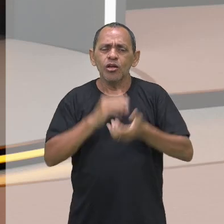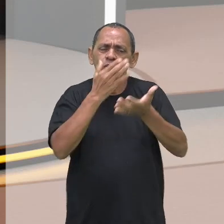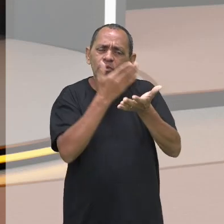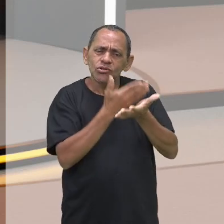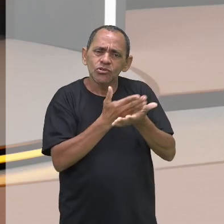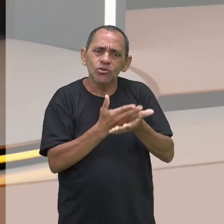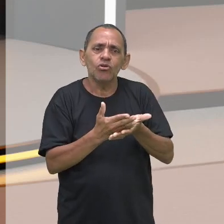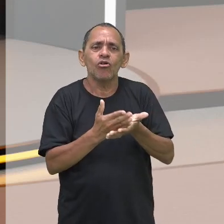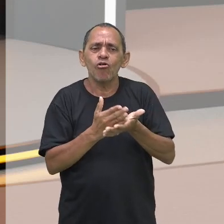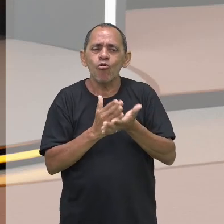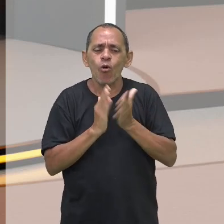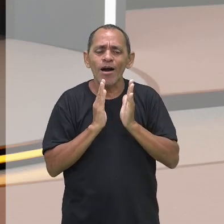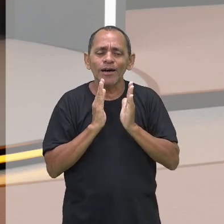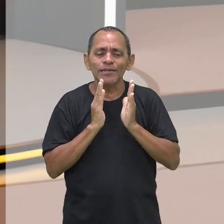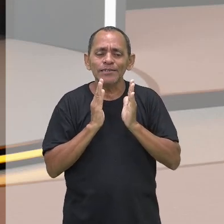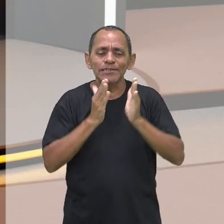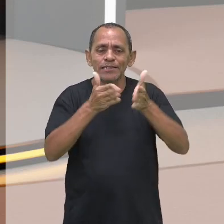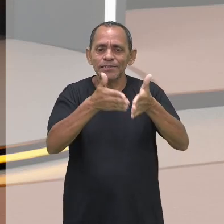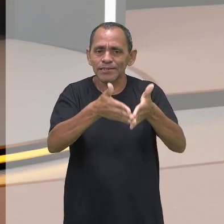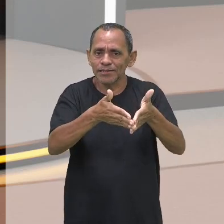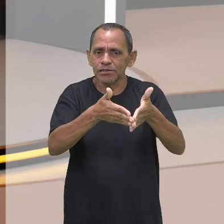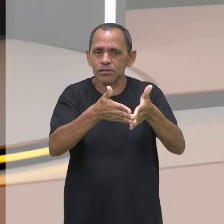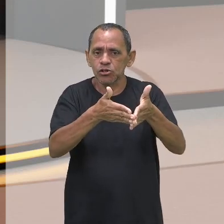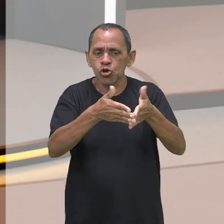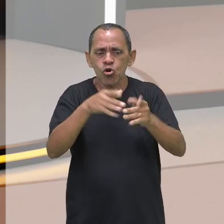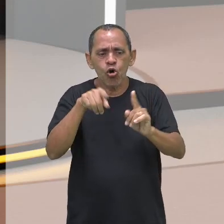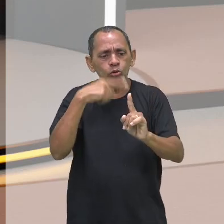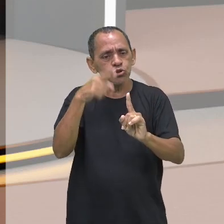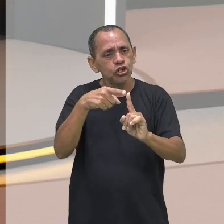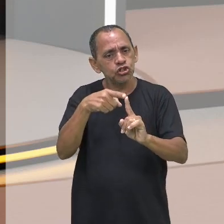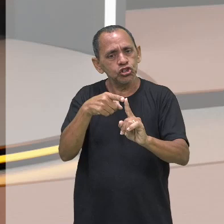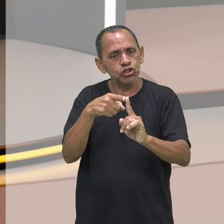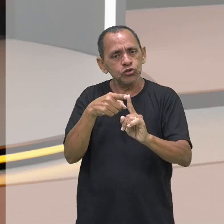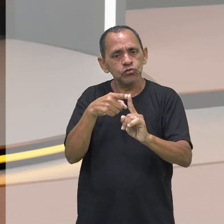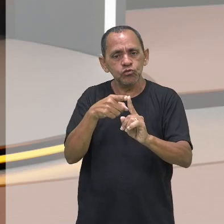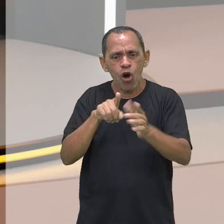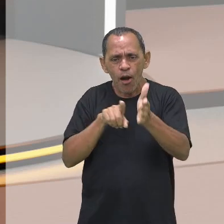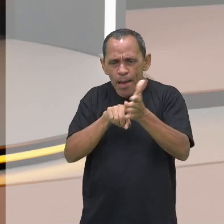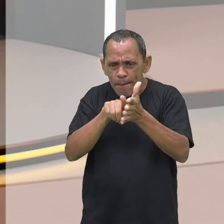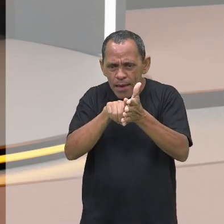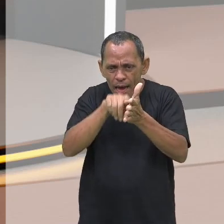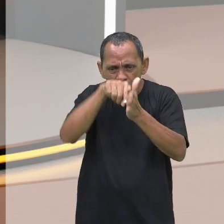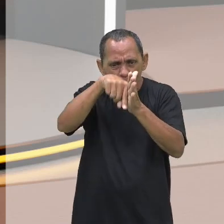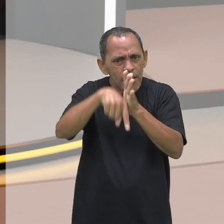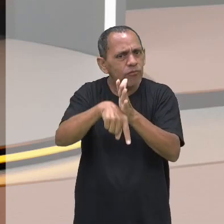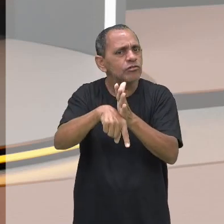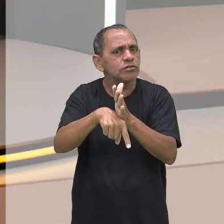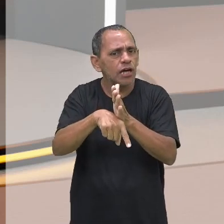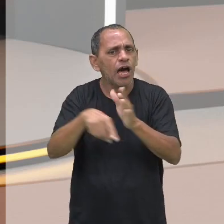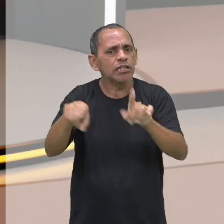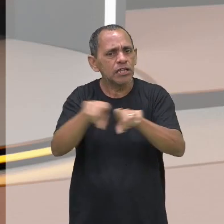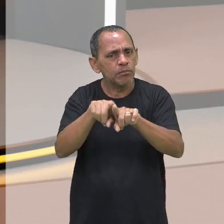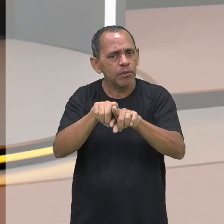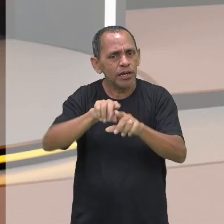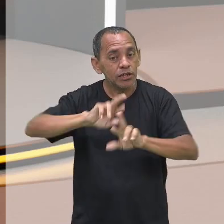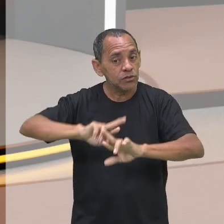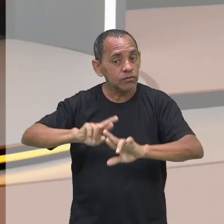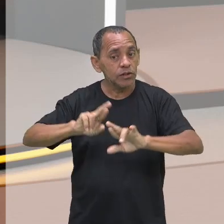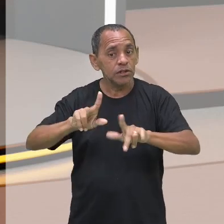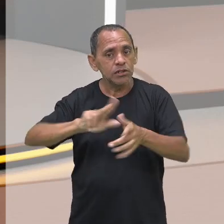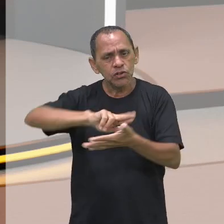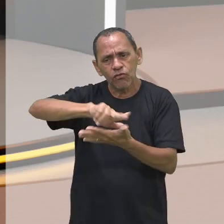o intuito de entender e aprofundar as diferenças entre as várias culturas